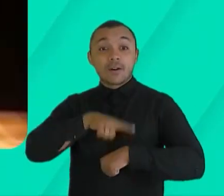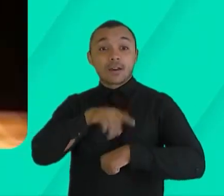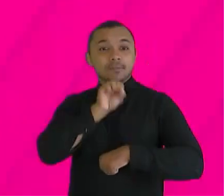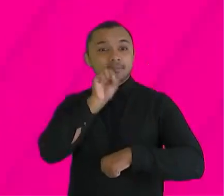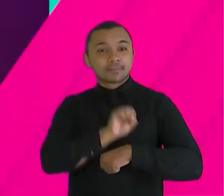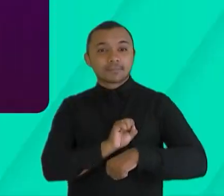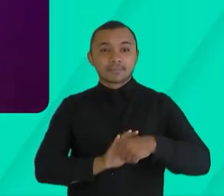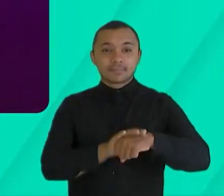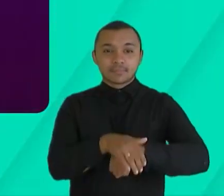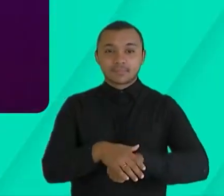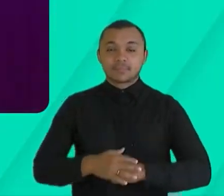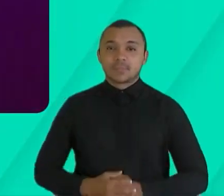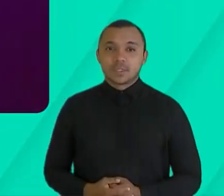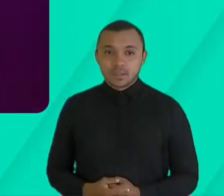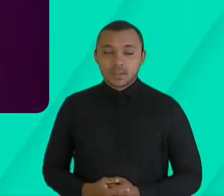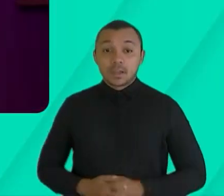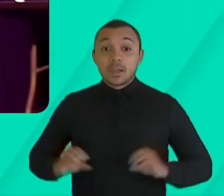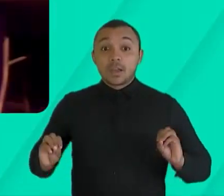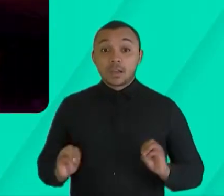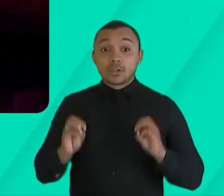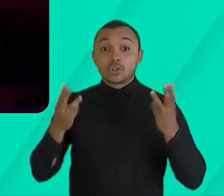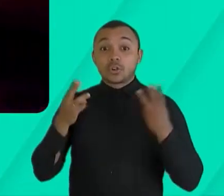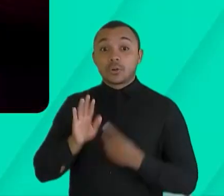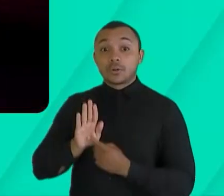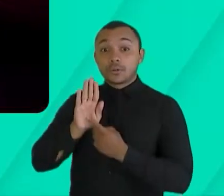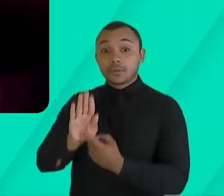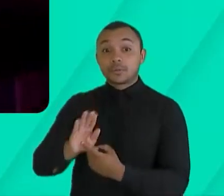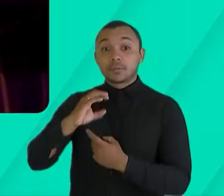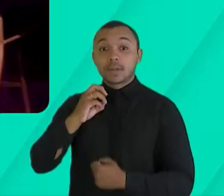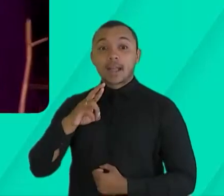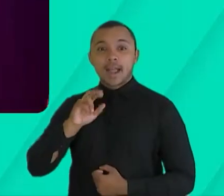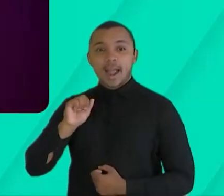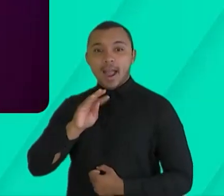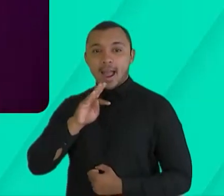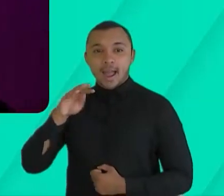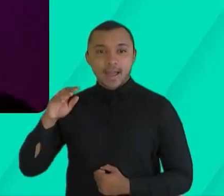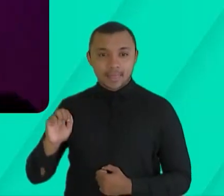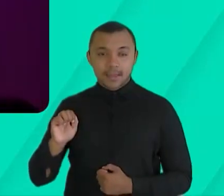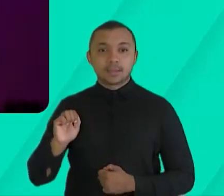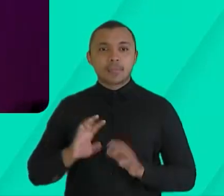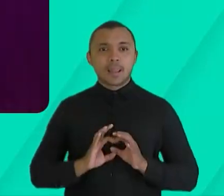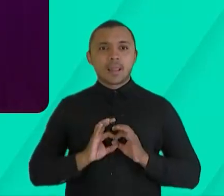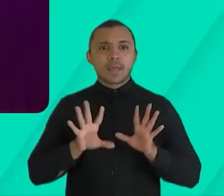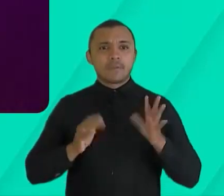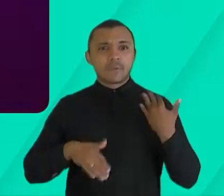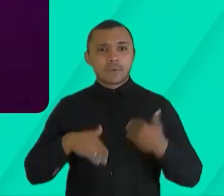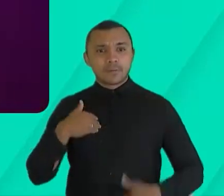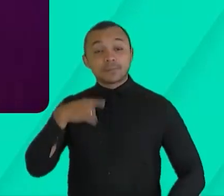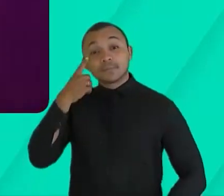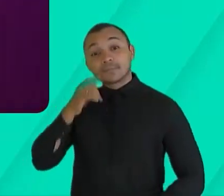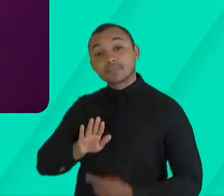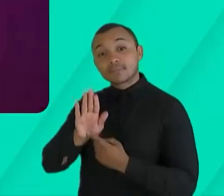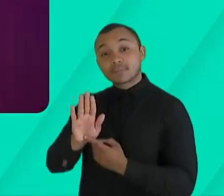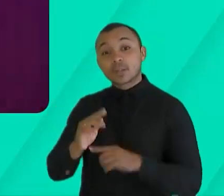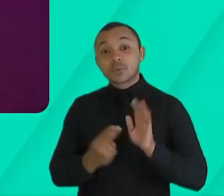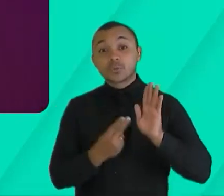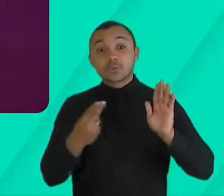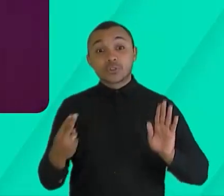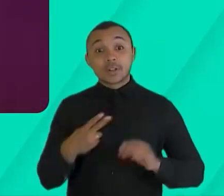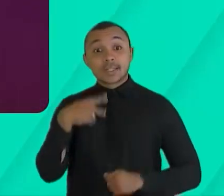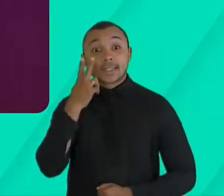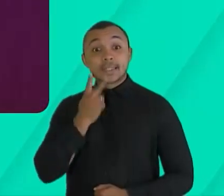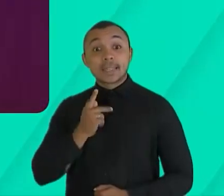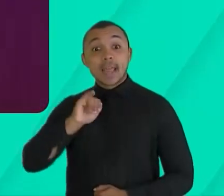noite. O espetáculo Carta Aberta aos Corpos Não-Defs traz o artista cearense João Paulo Lima ao